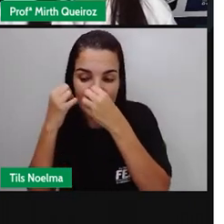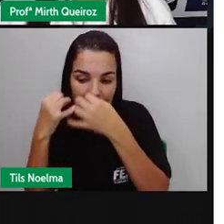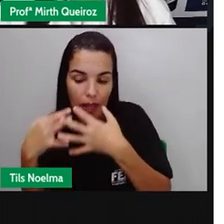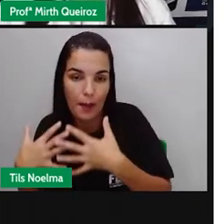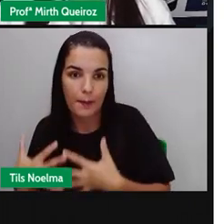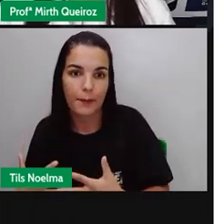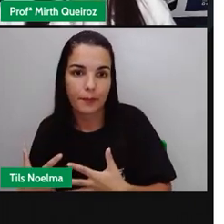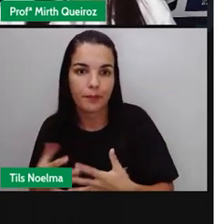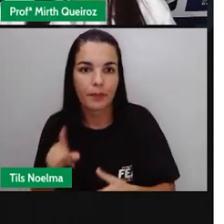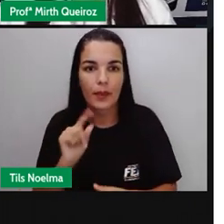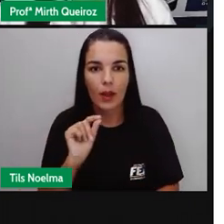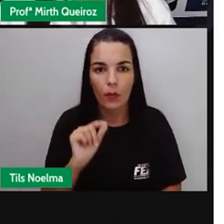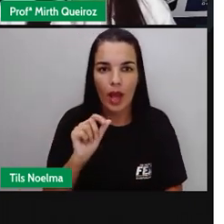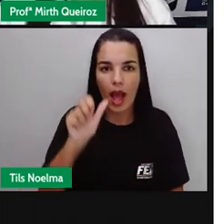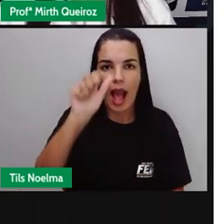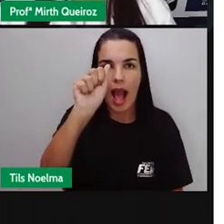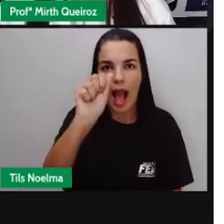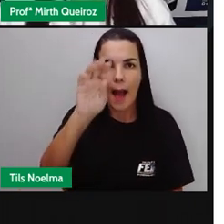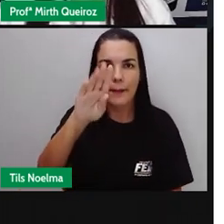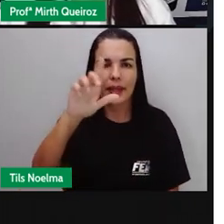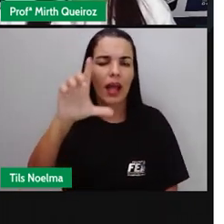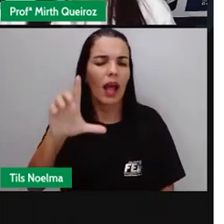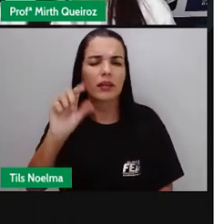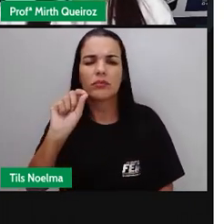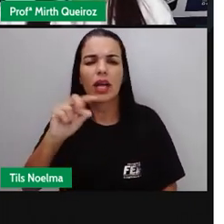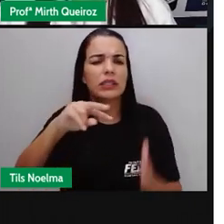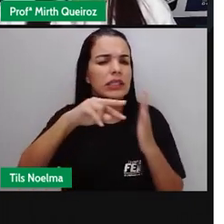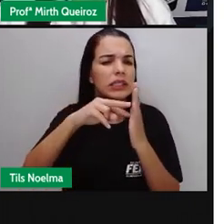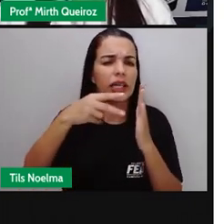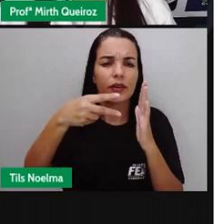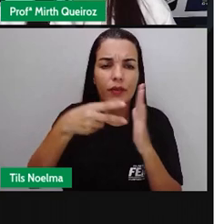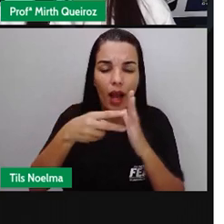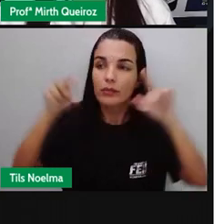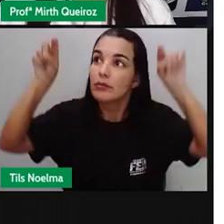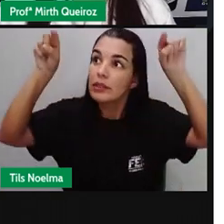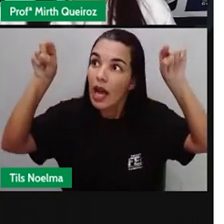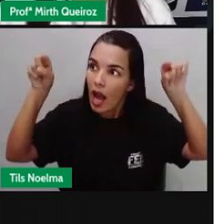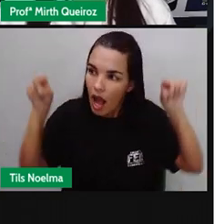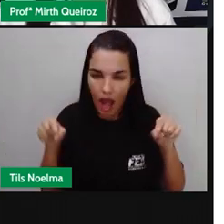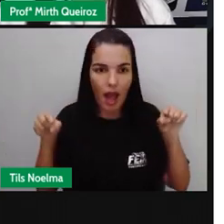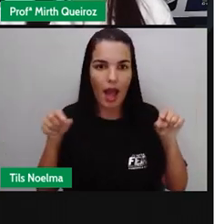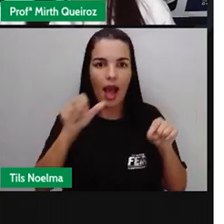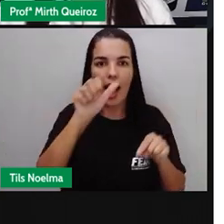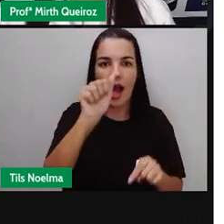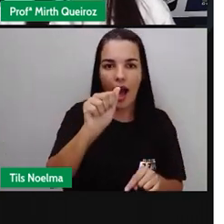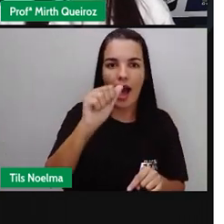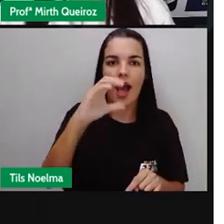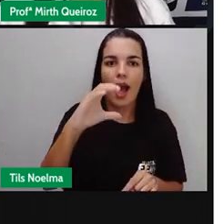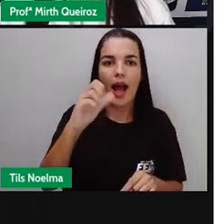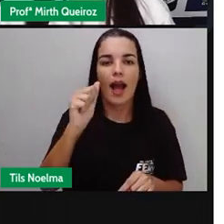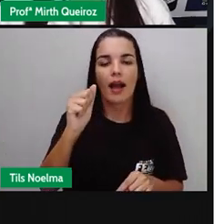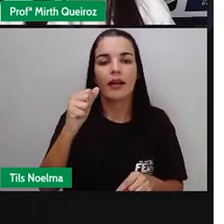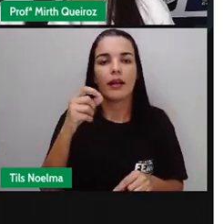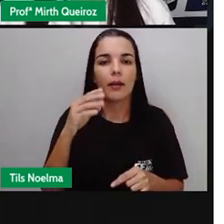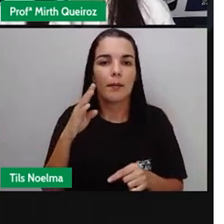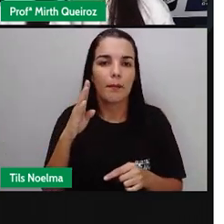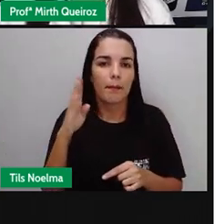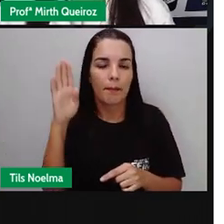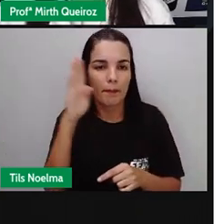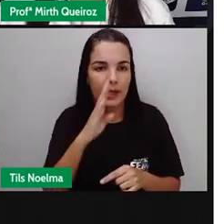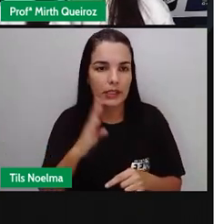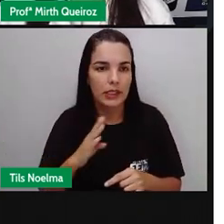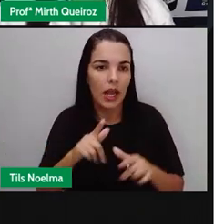ABL, aí entre parênteses a gente coloca o significado da sigla, né? Academia Brasileira de Letras. Foi